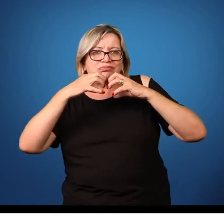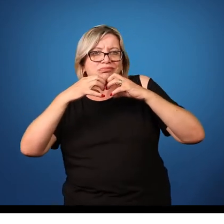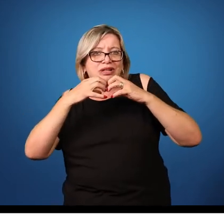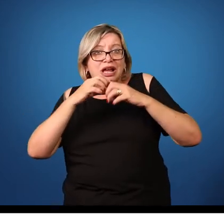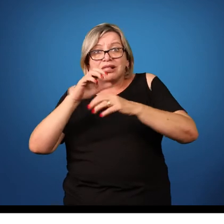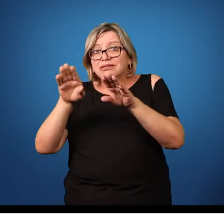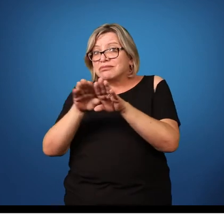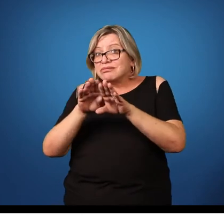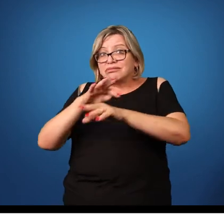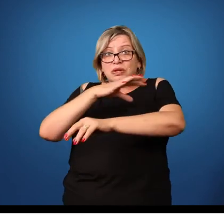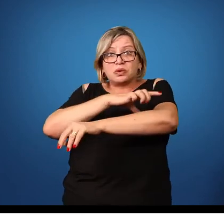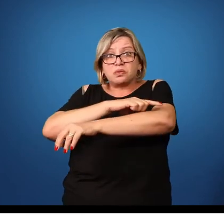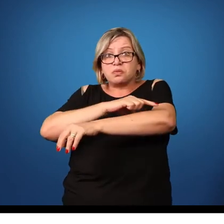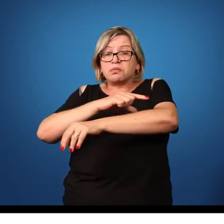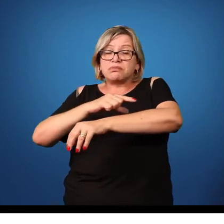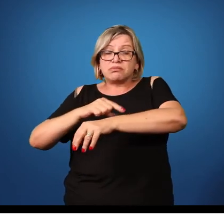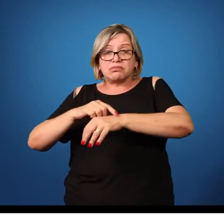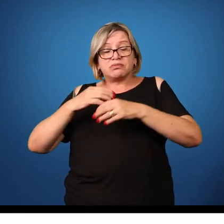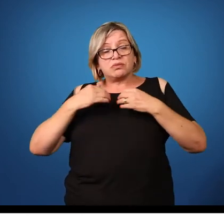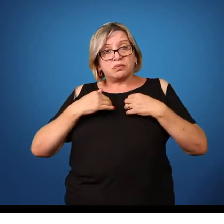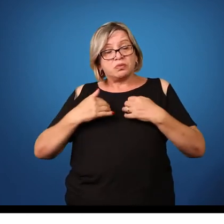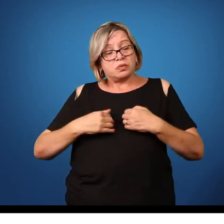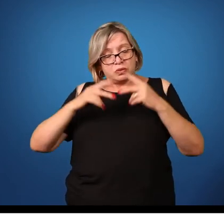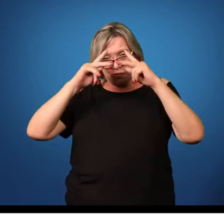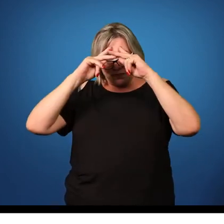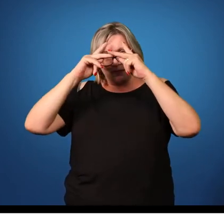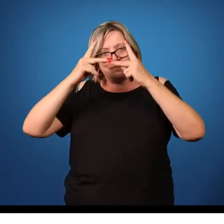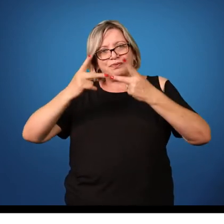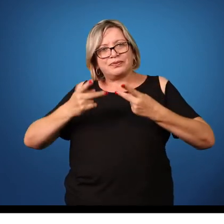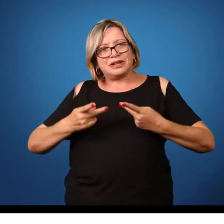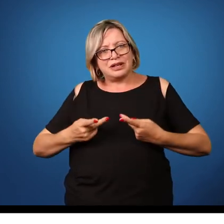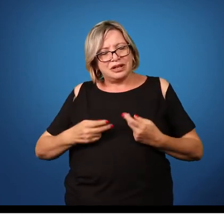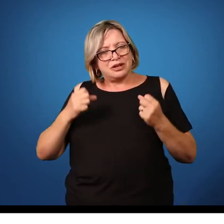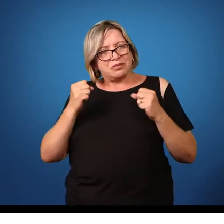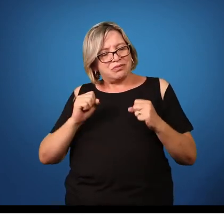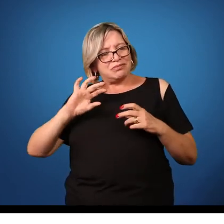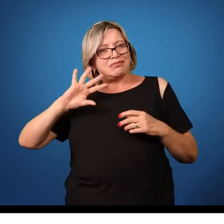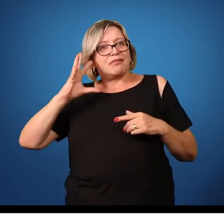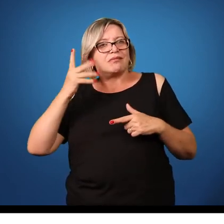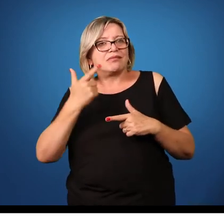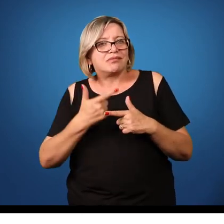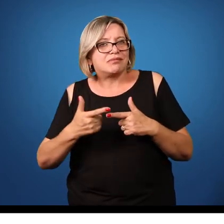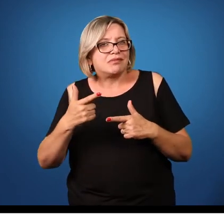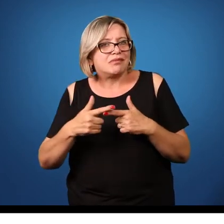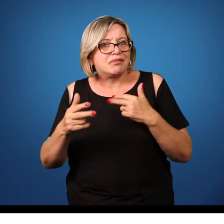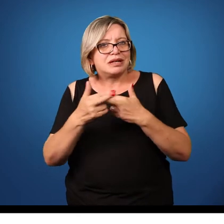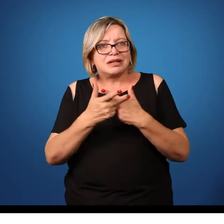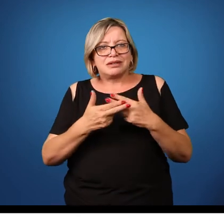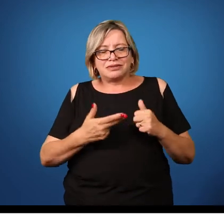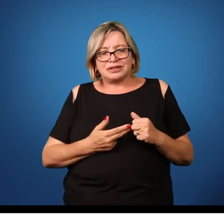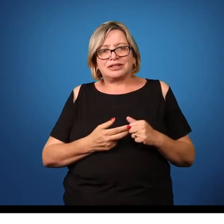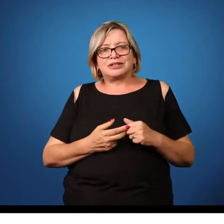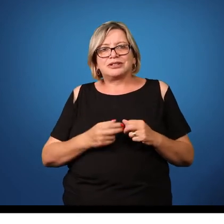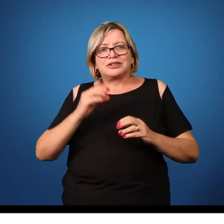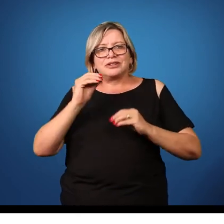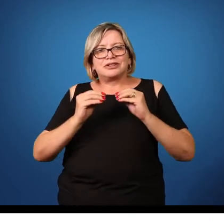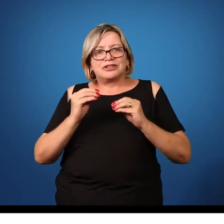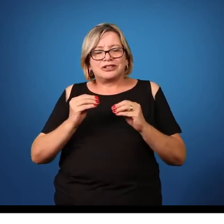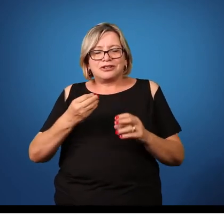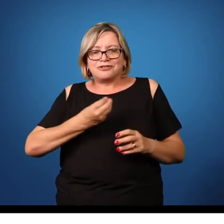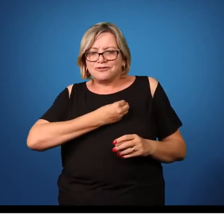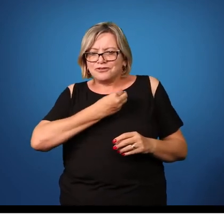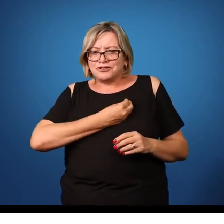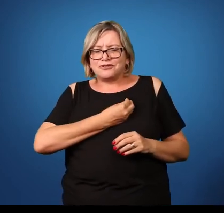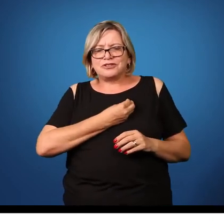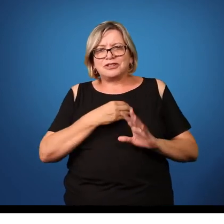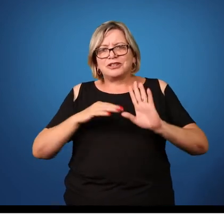algum músculo específico do corpo do ser humano. E isso pode trazer várias consequências, veja bem, o cisticerco ele fica presente vivo